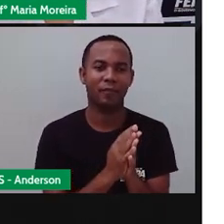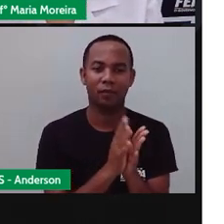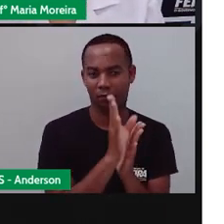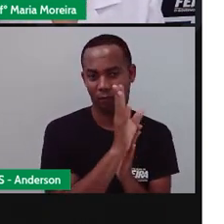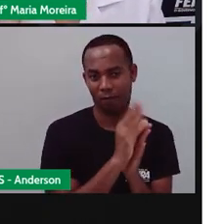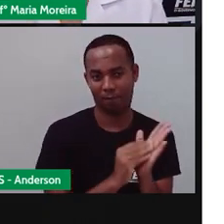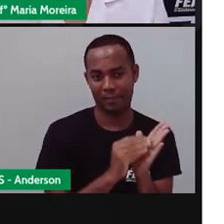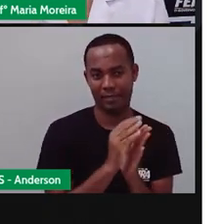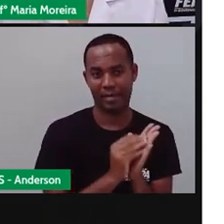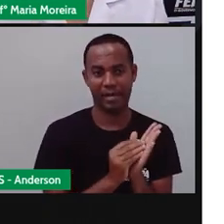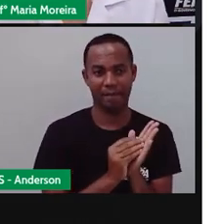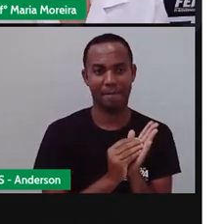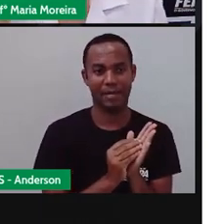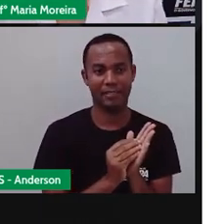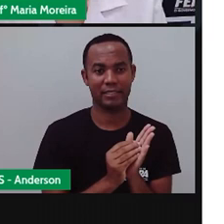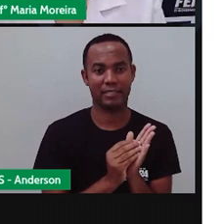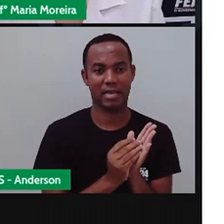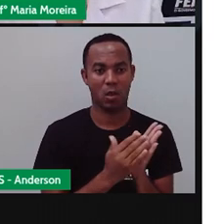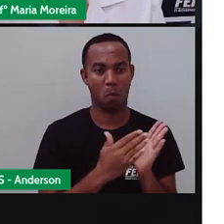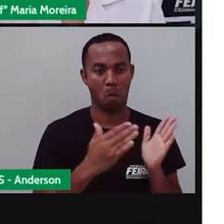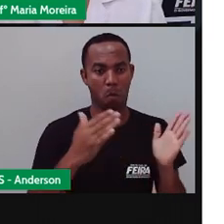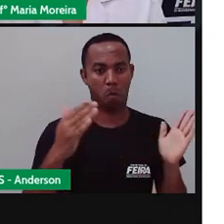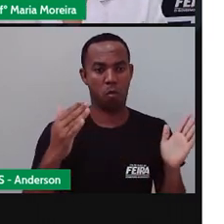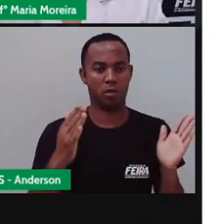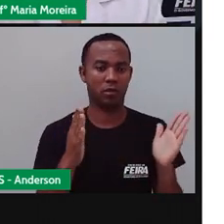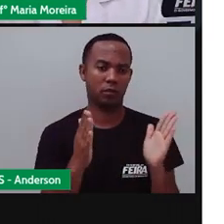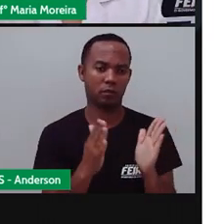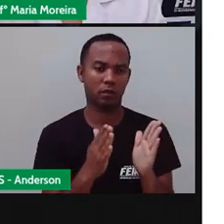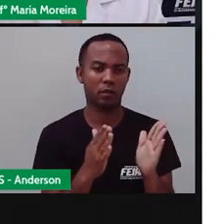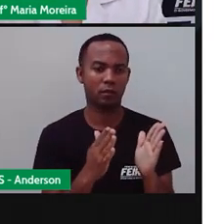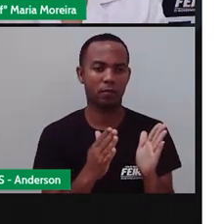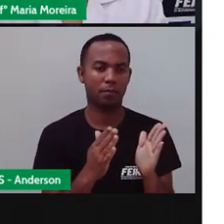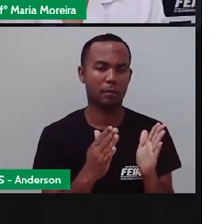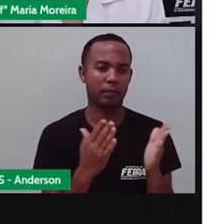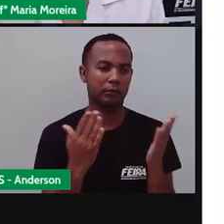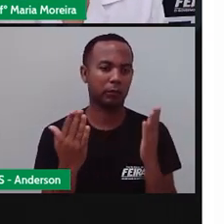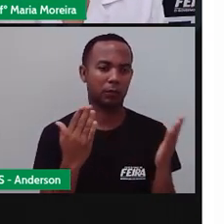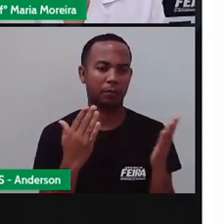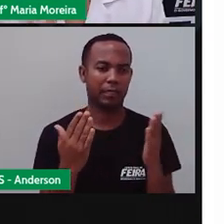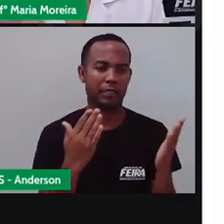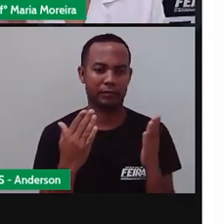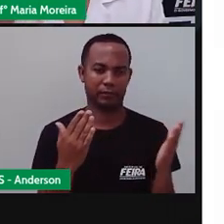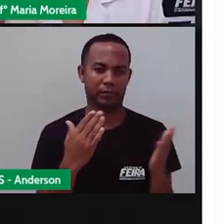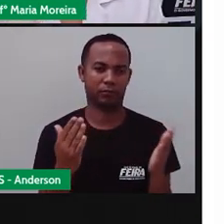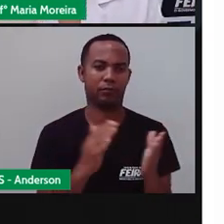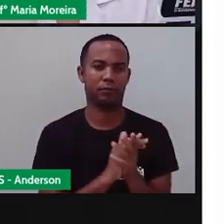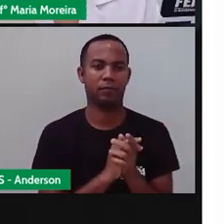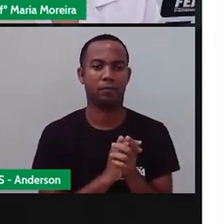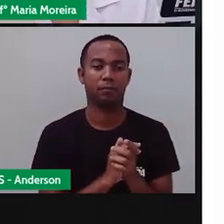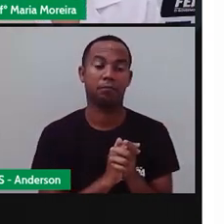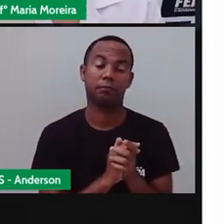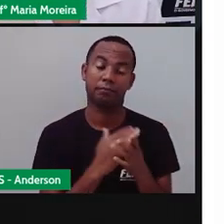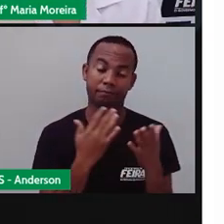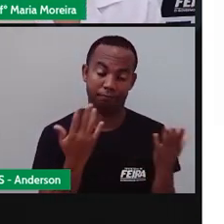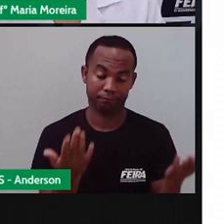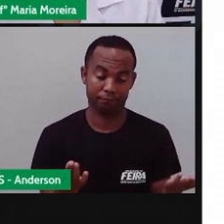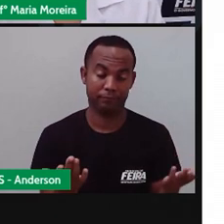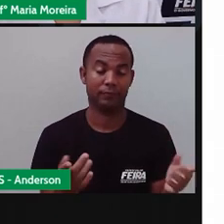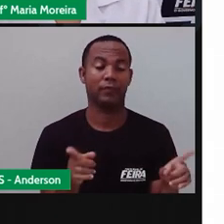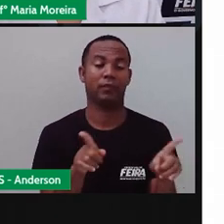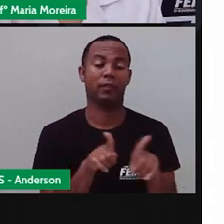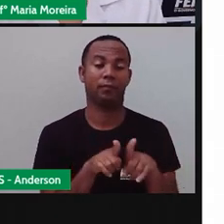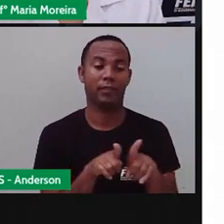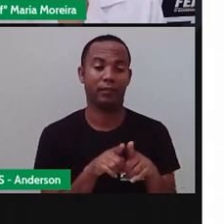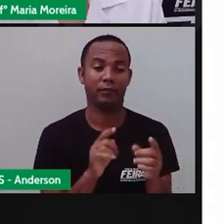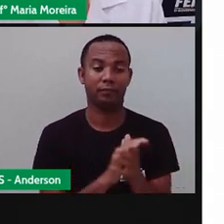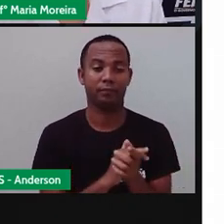representação dessa casa. Uma representação desse lugar. Então, o que é é o mapa? É a representação, não é isso?